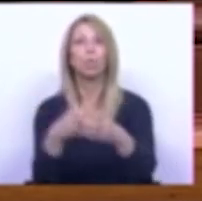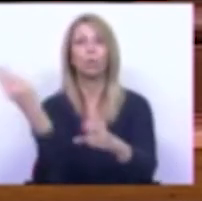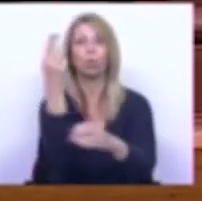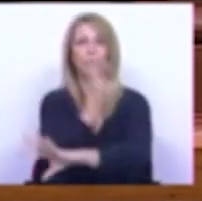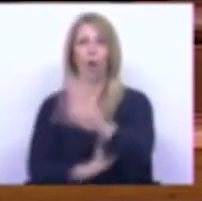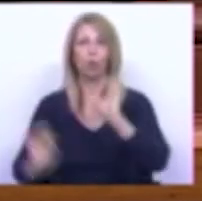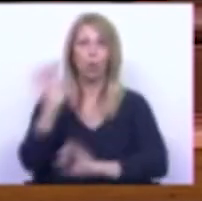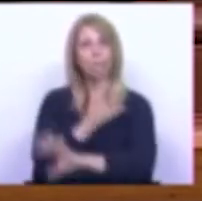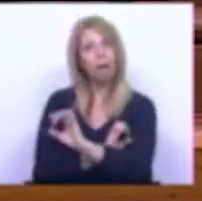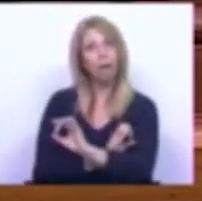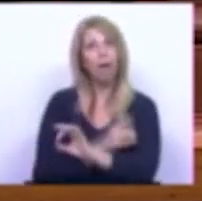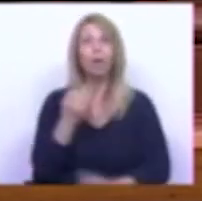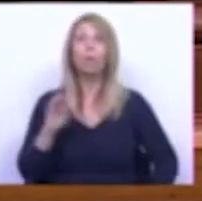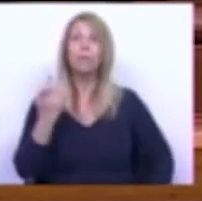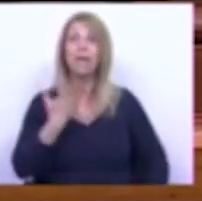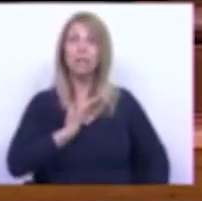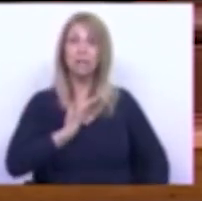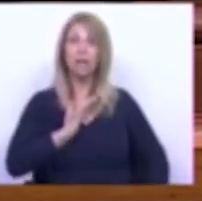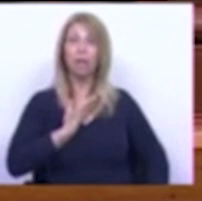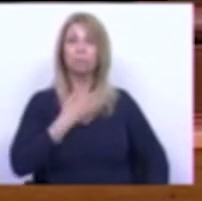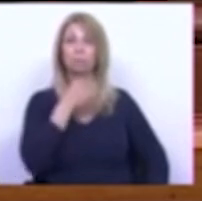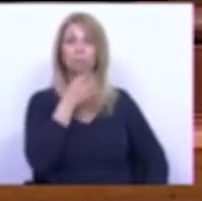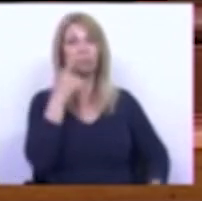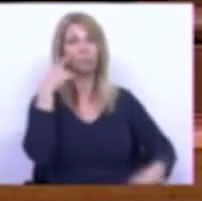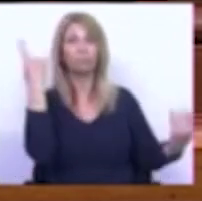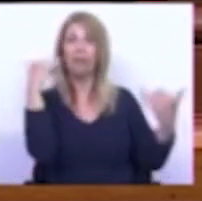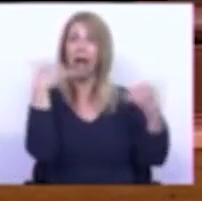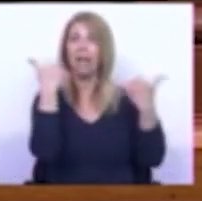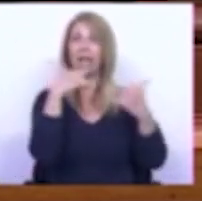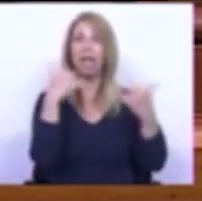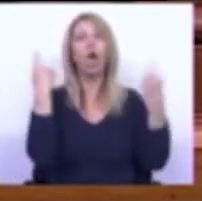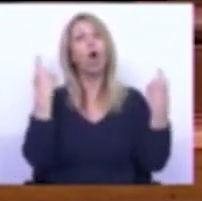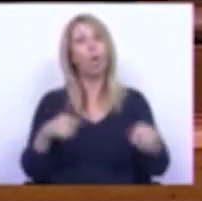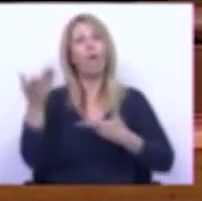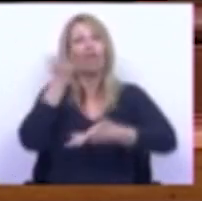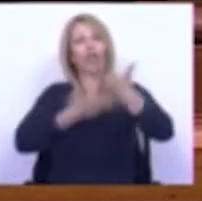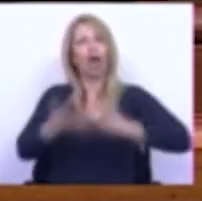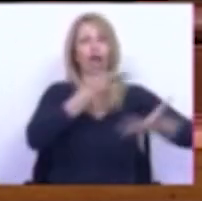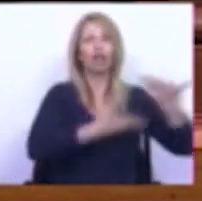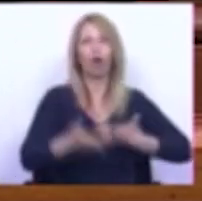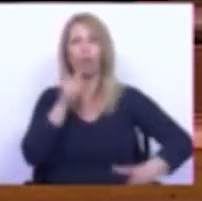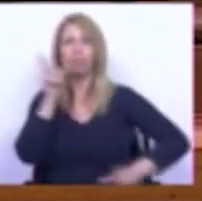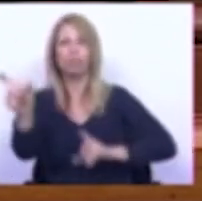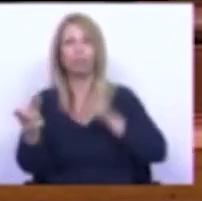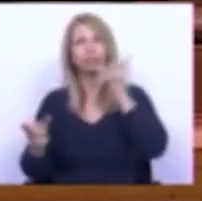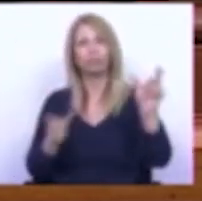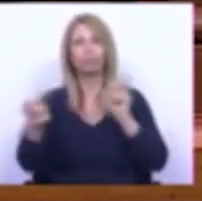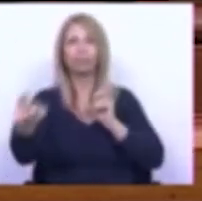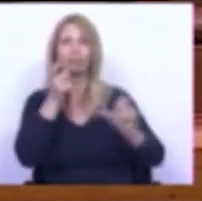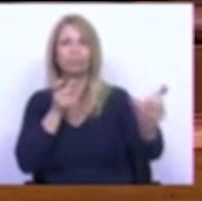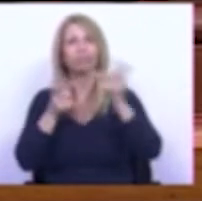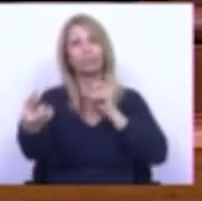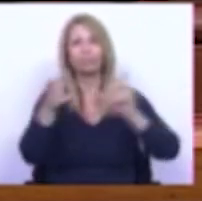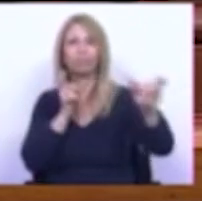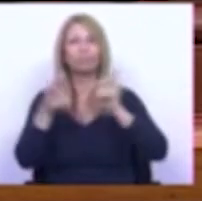Europeia e o PSD reagiu com bastante alegria e houve uma troca de galhardetes entre PS e PSD